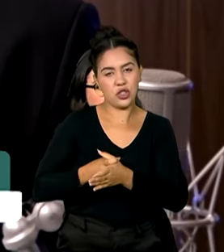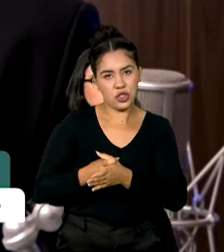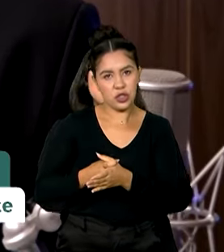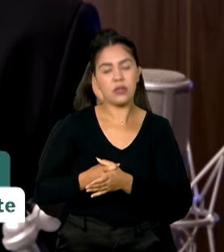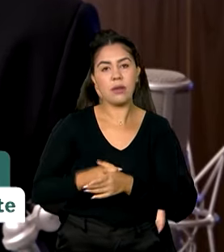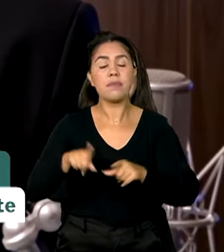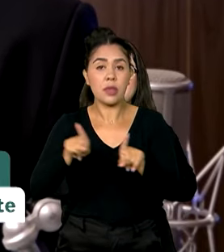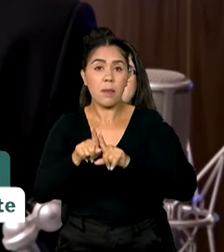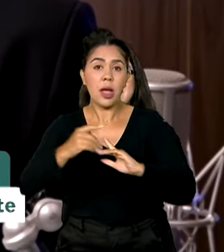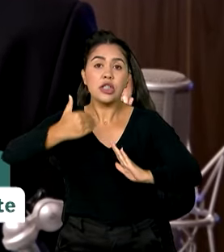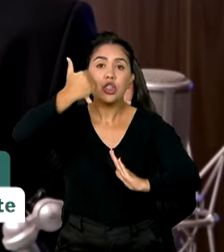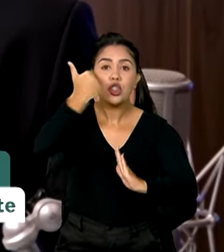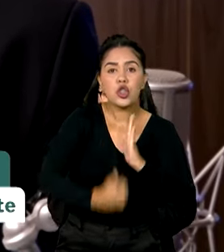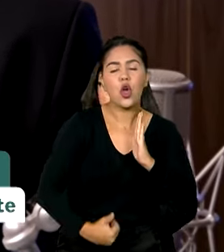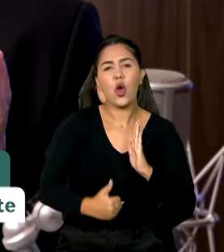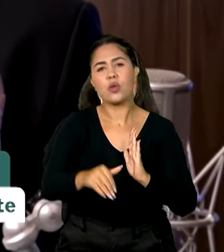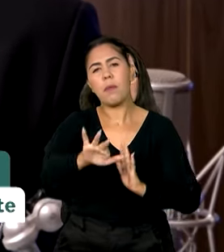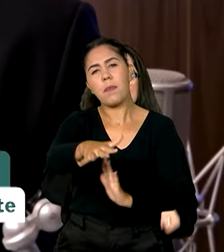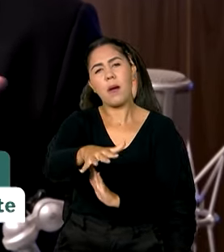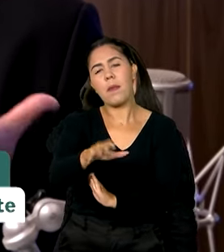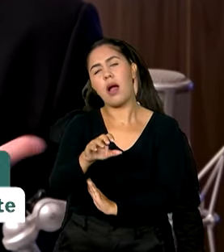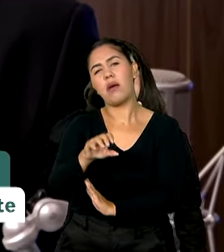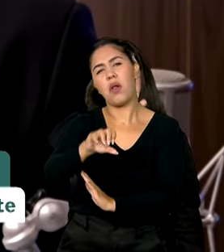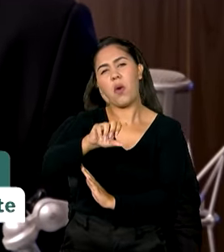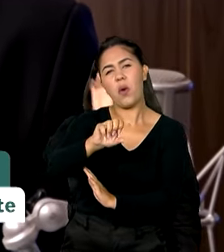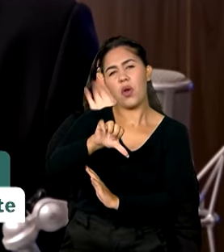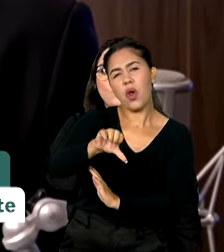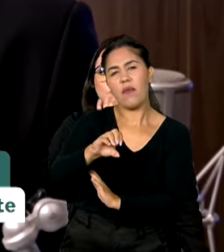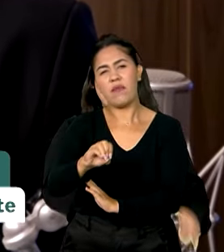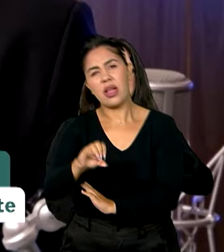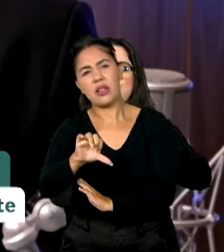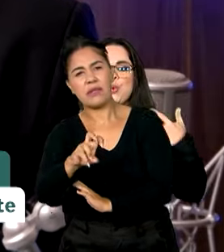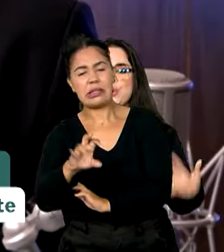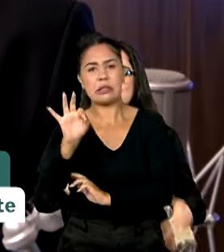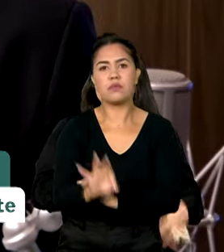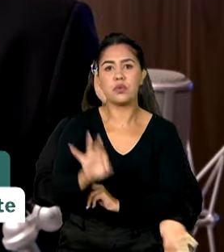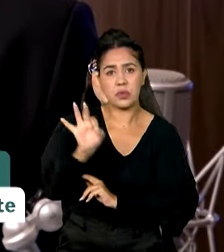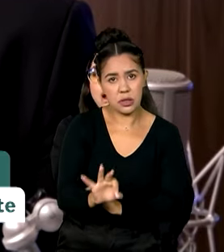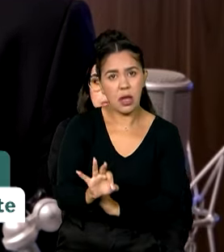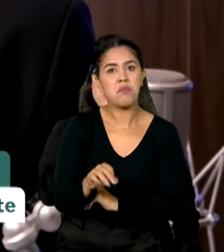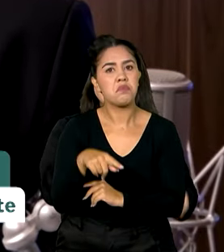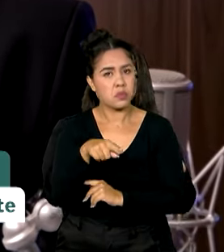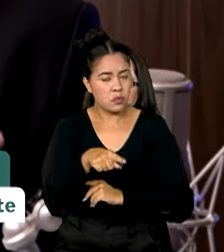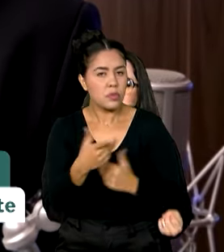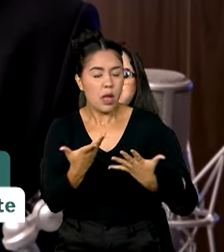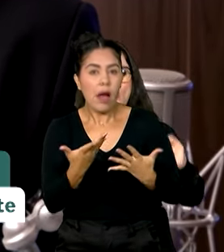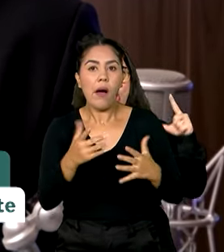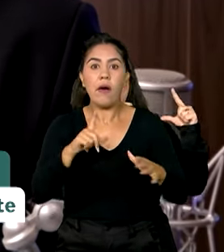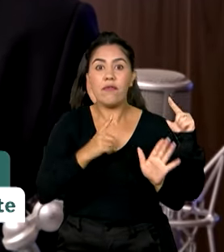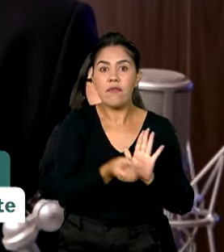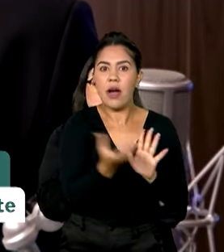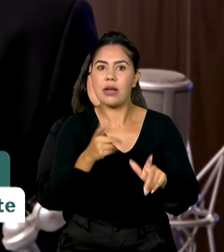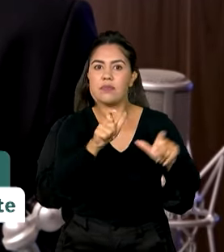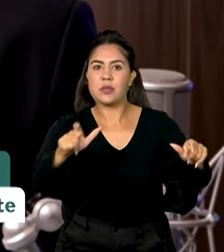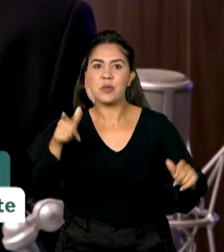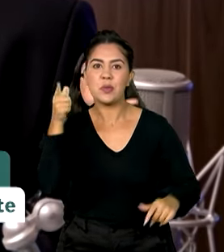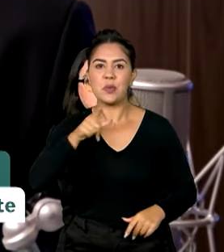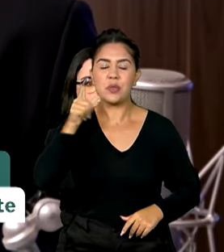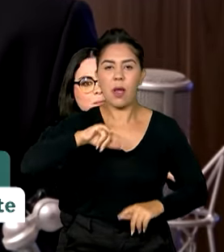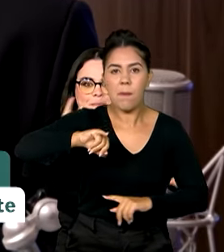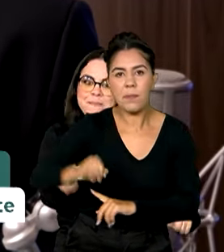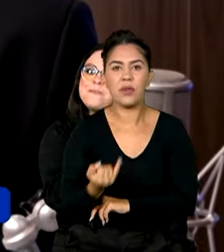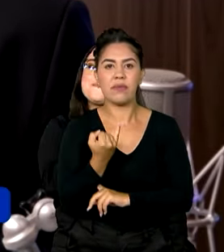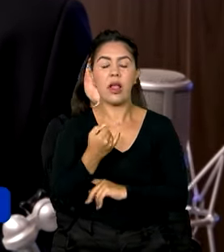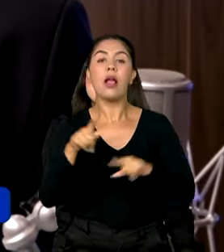descontos acabam sendo assim na faixa de 90, 95%. Então ficou bem denso e aí muita gente aproveitou. E